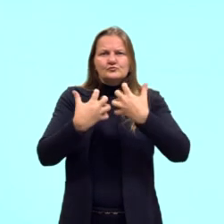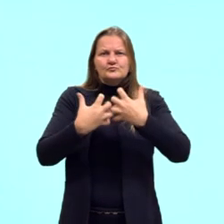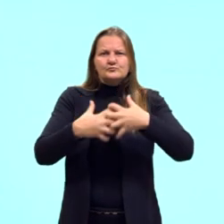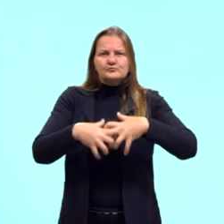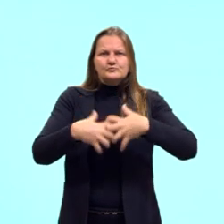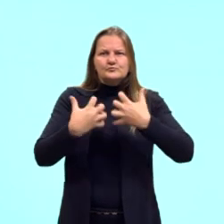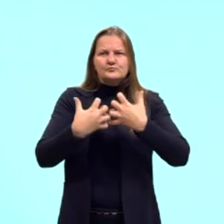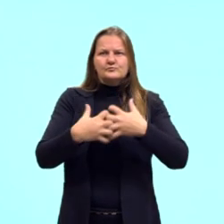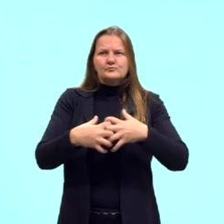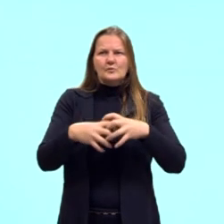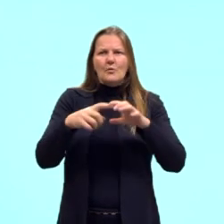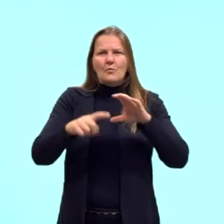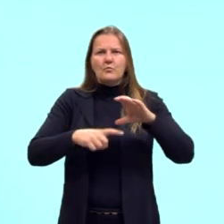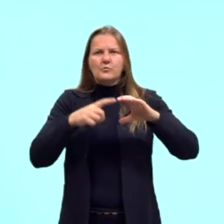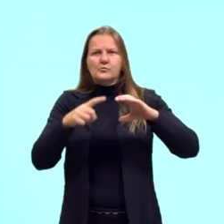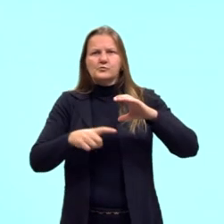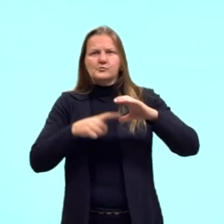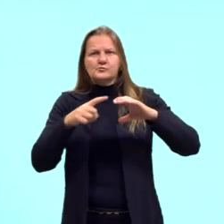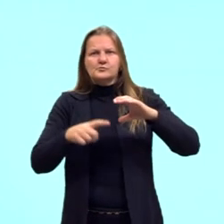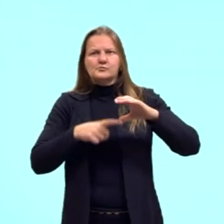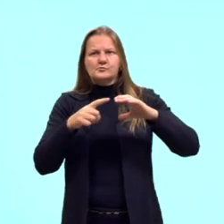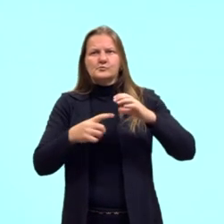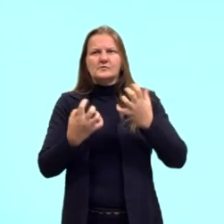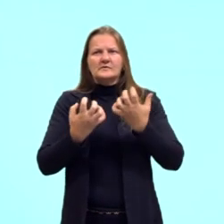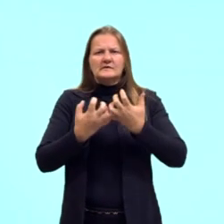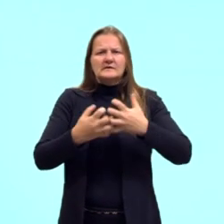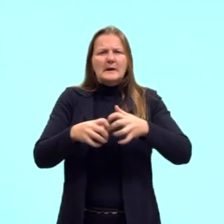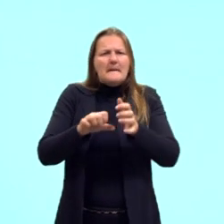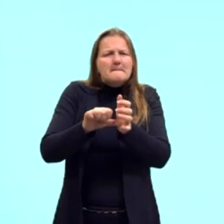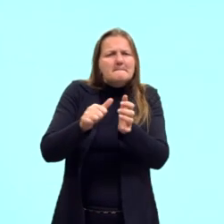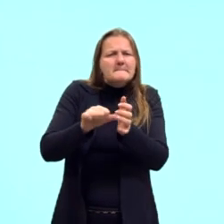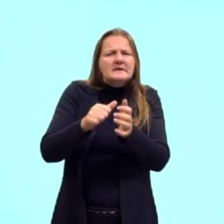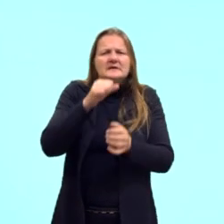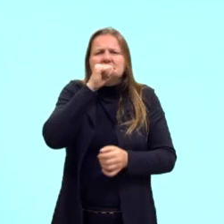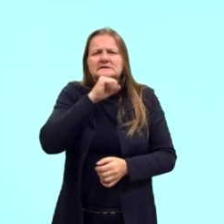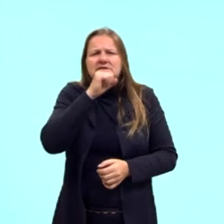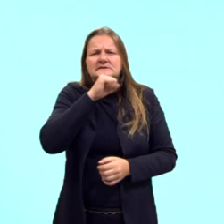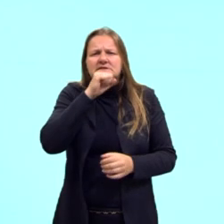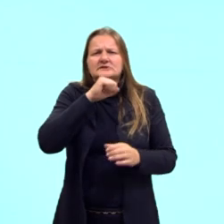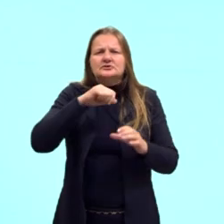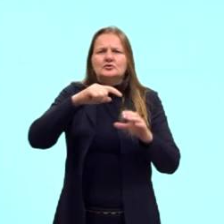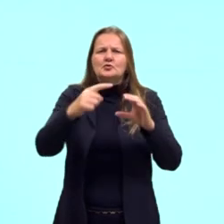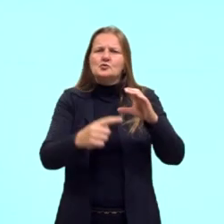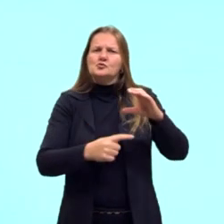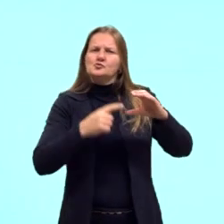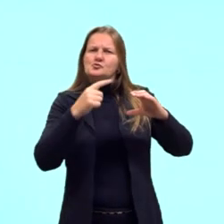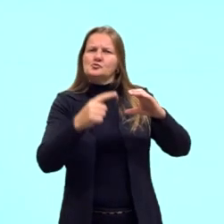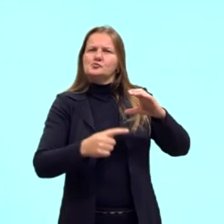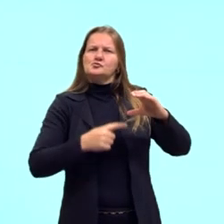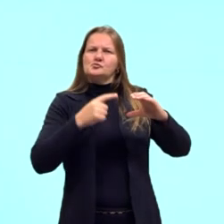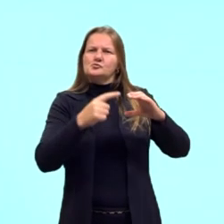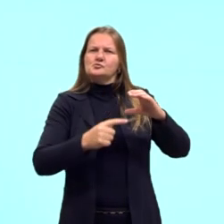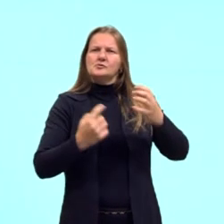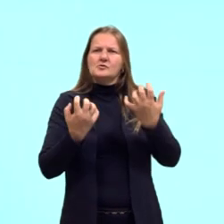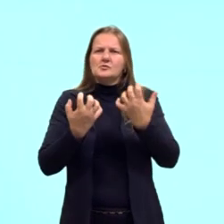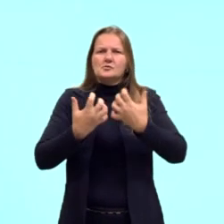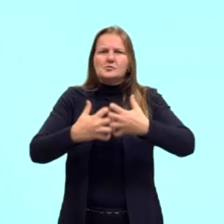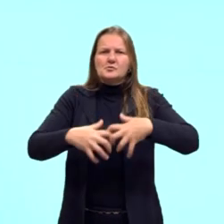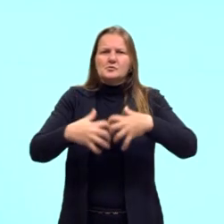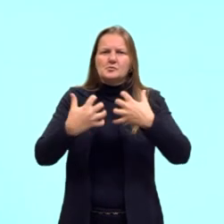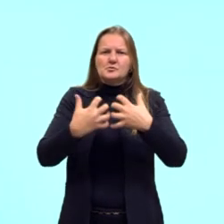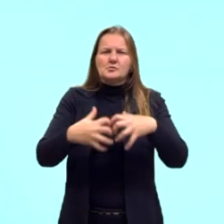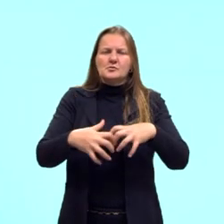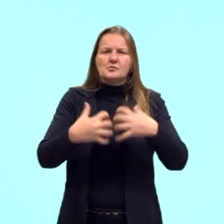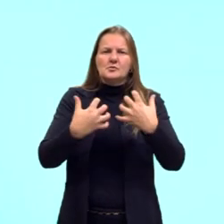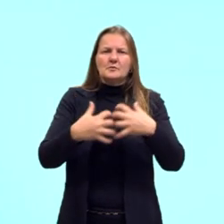indústria da época, mas é bem arcaico, é só tu moer ali, né, então tu tinha uma pequena, se a gente parar pra pensar, é uma